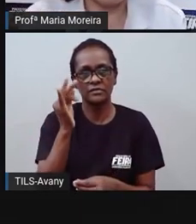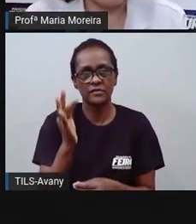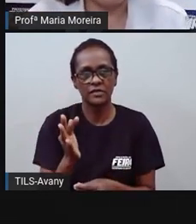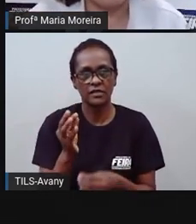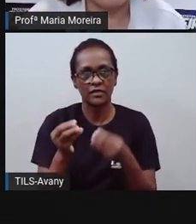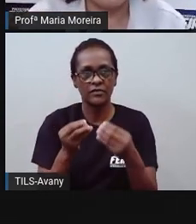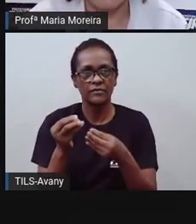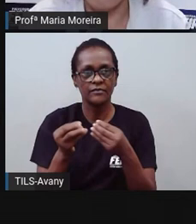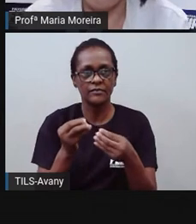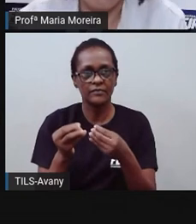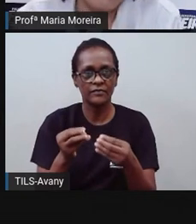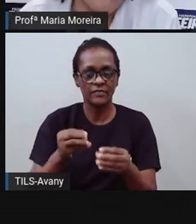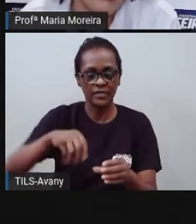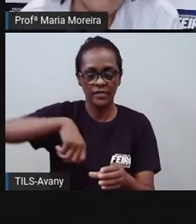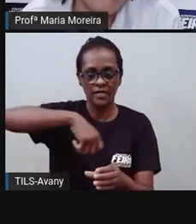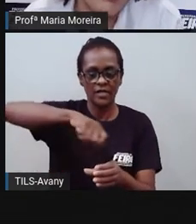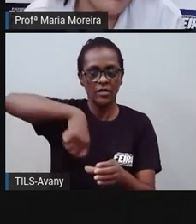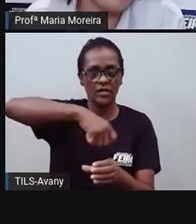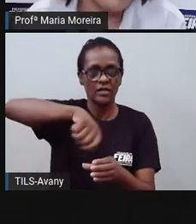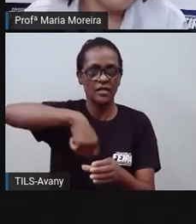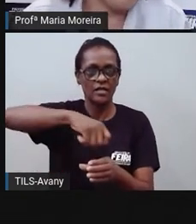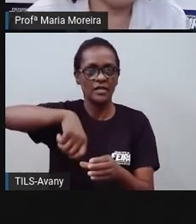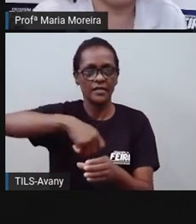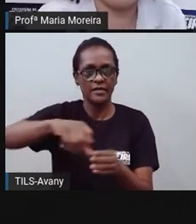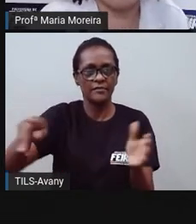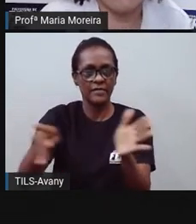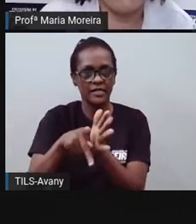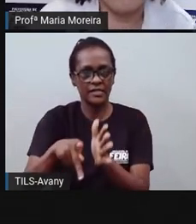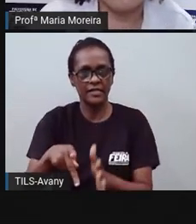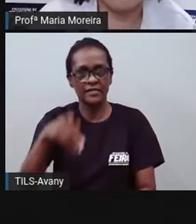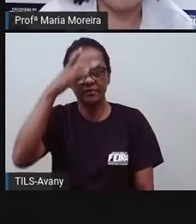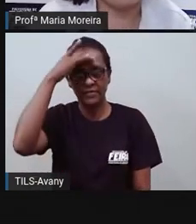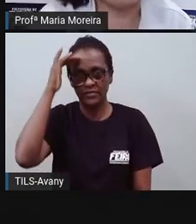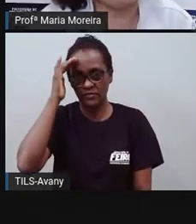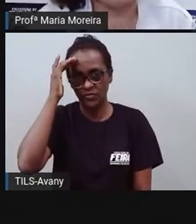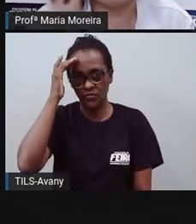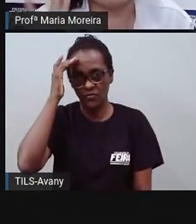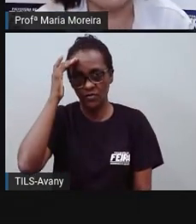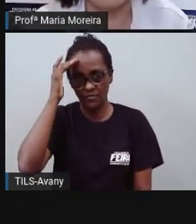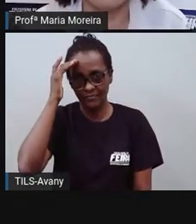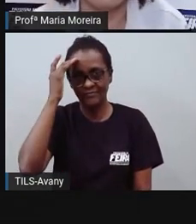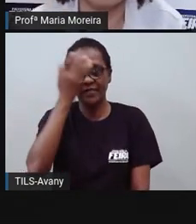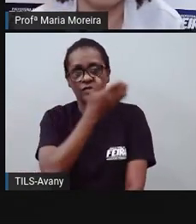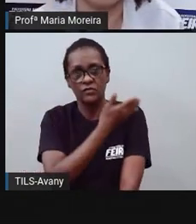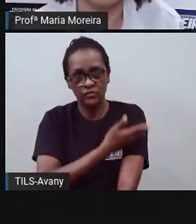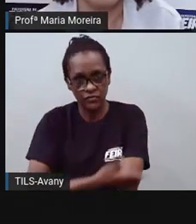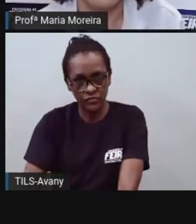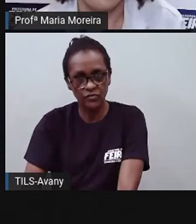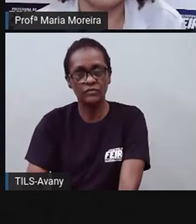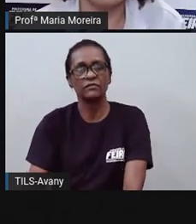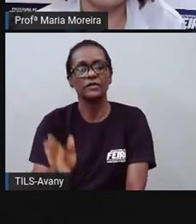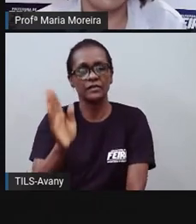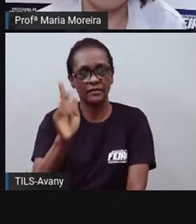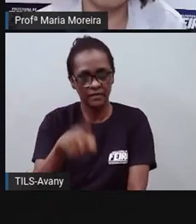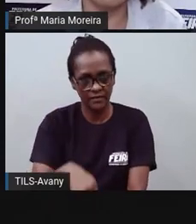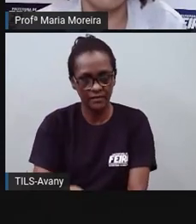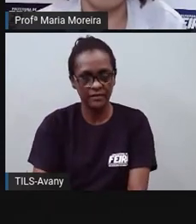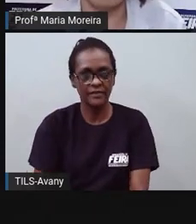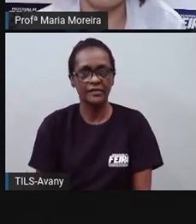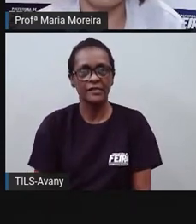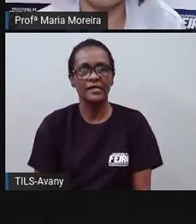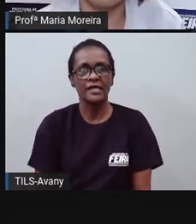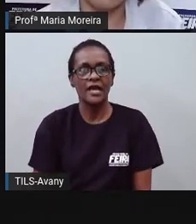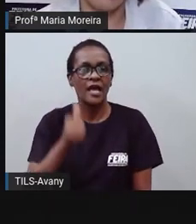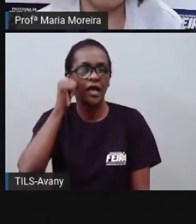acontece? Ela vai dar o toque dela, vai colocar um temperinho a mais, tem um jeito ali que a pessoa vai fazer. E assim era aí também com as escravas